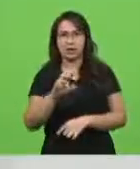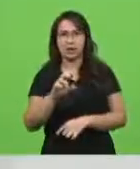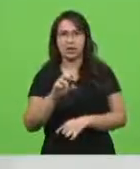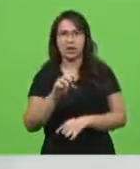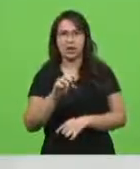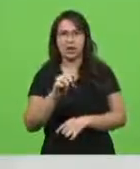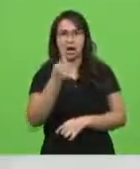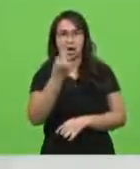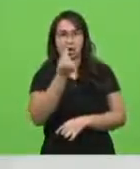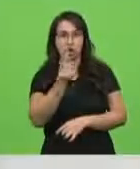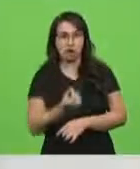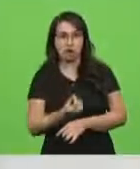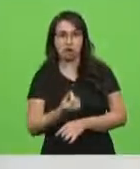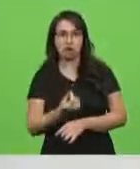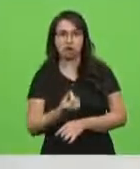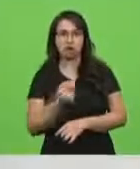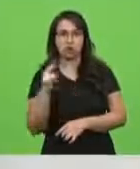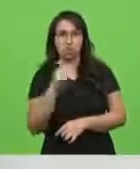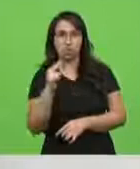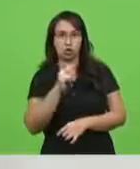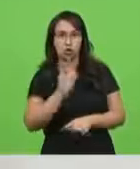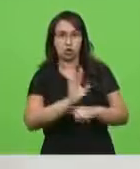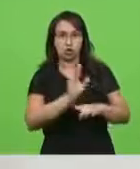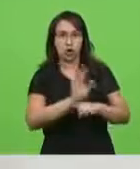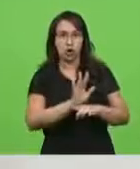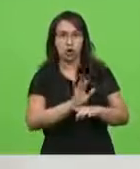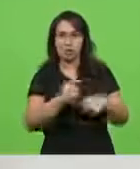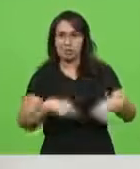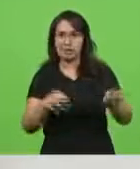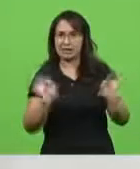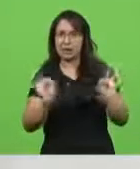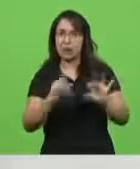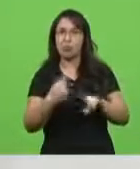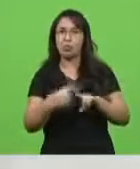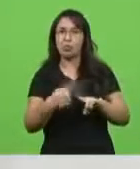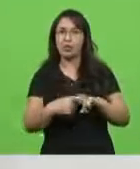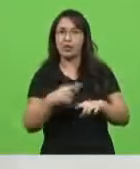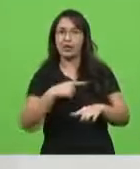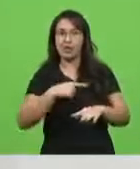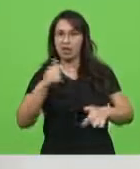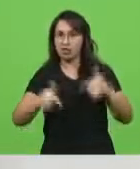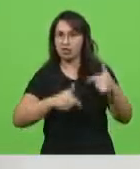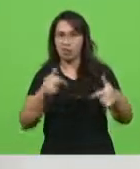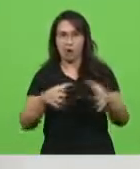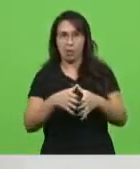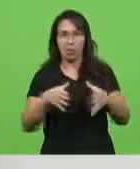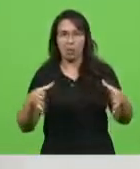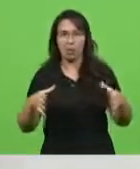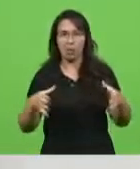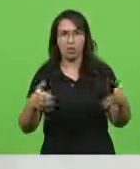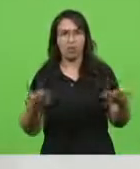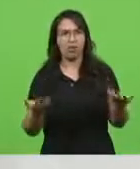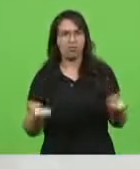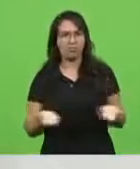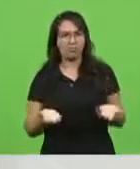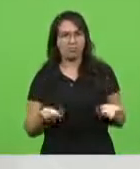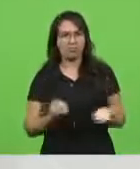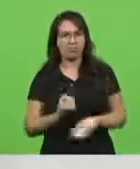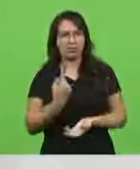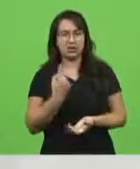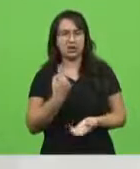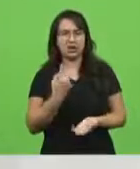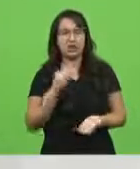emergencial, porque estamos vivendo em pleno emprego. Olha o que ele consegue dizer, Minuto. Está